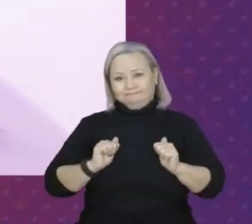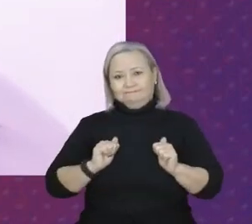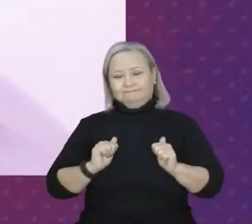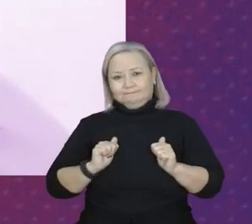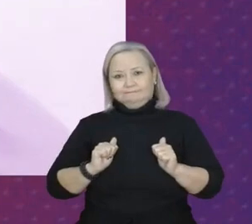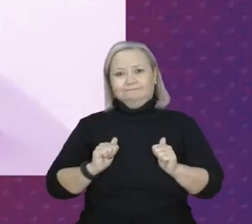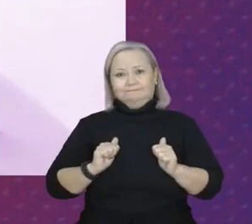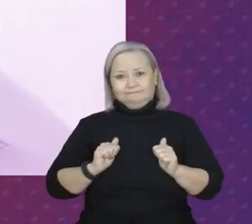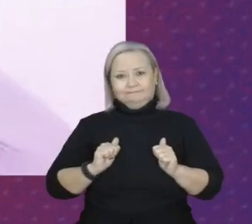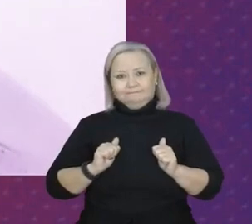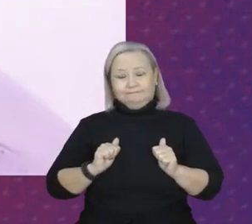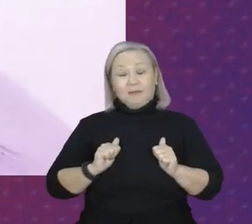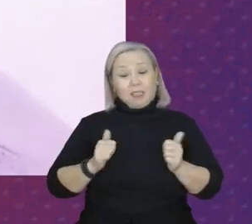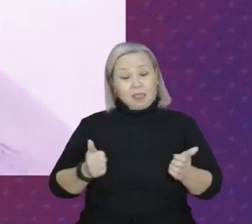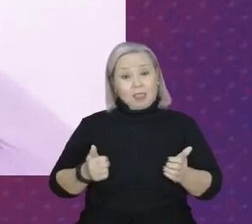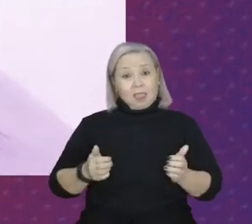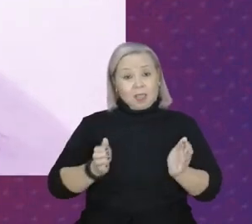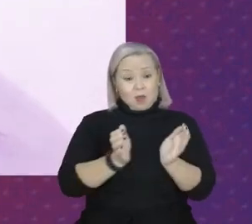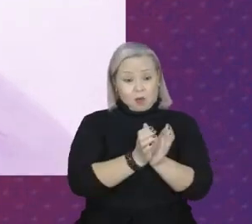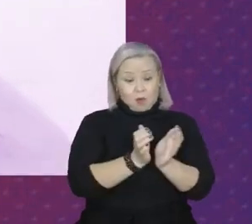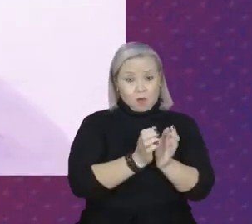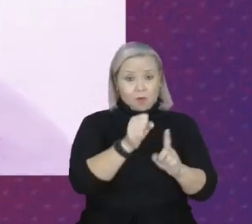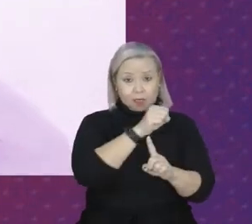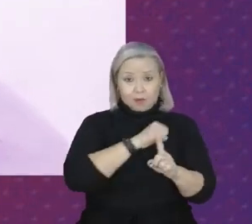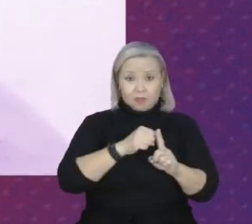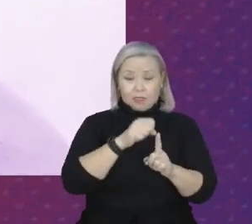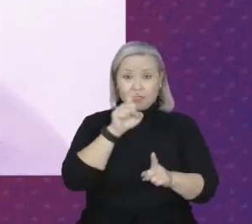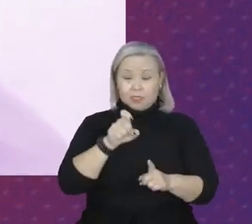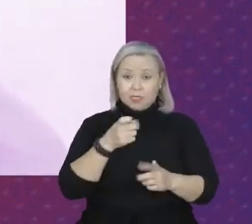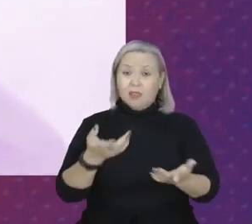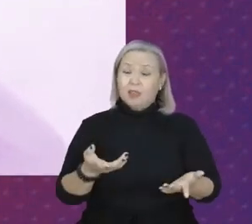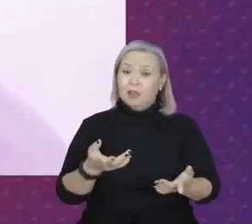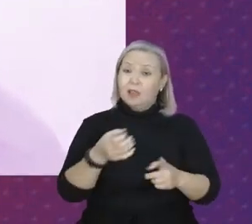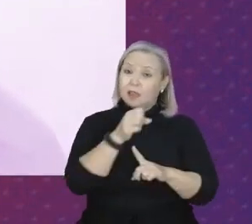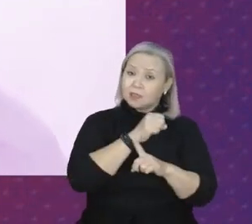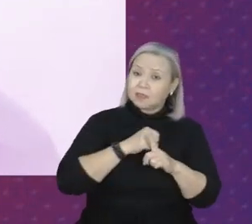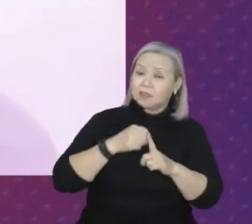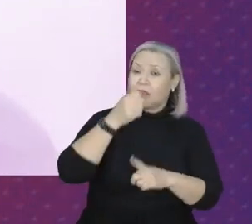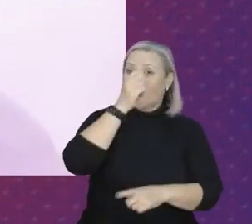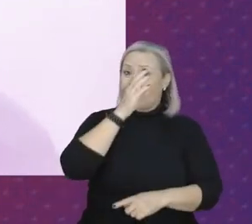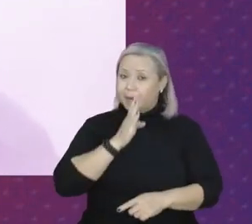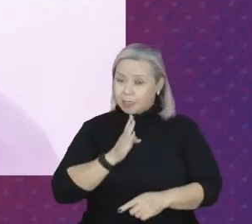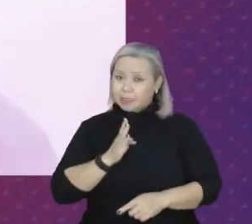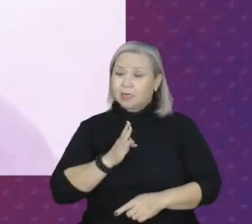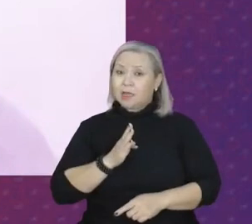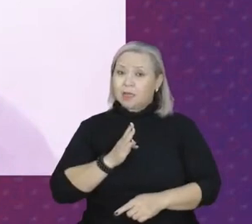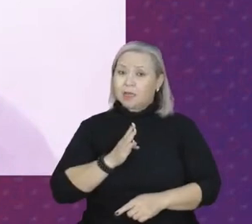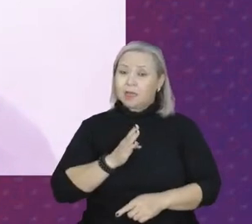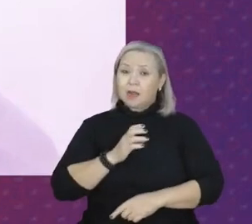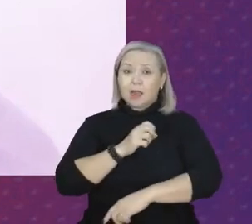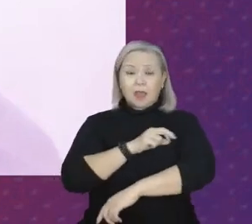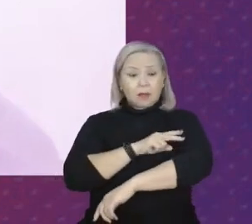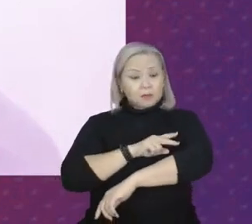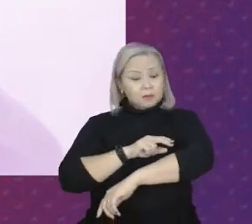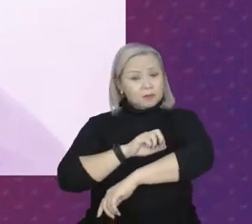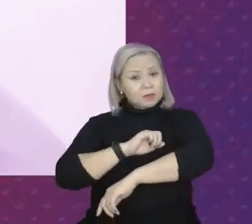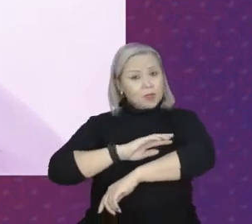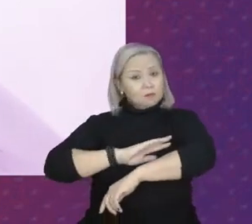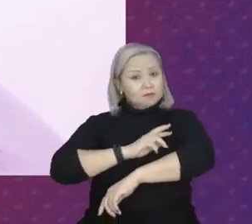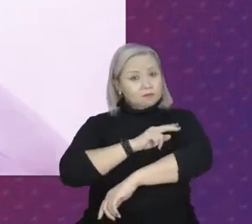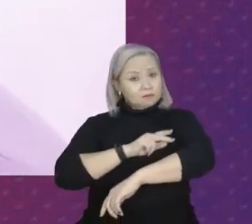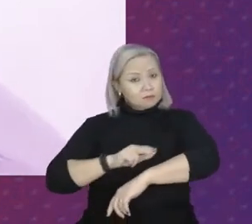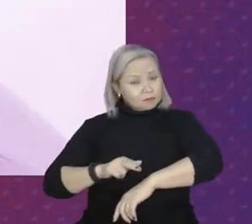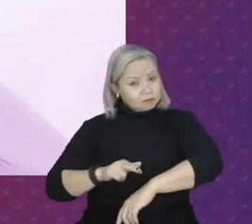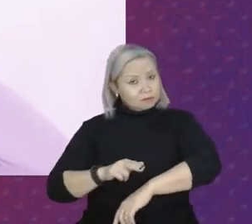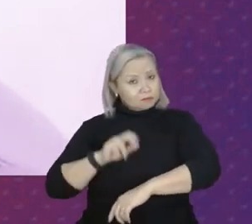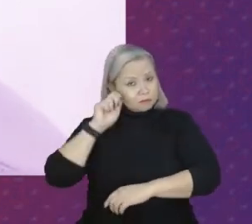parte dessa sociedade é a sociedade brasileira afrodescendente. Ou seria,